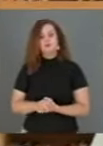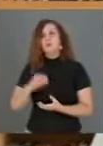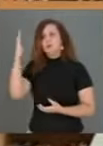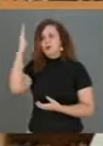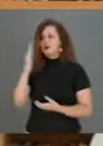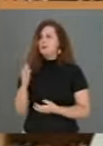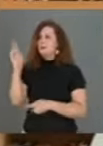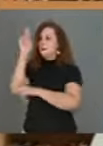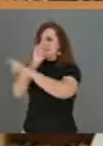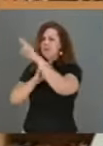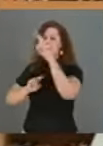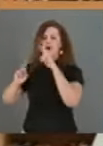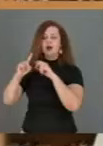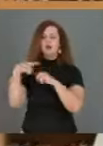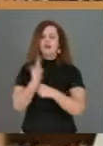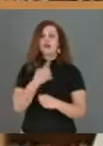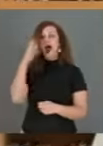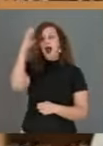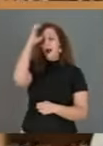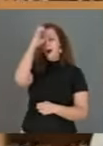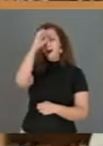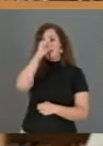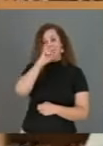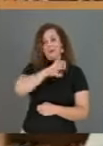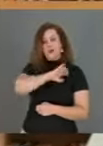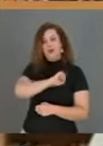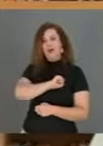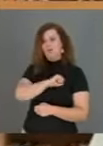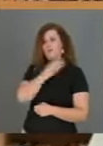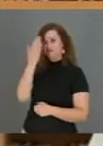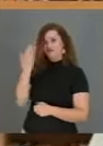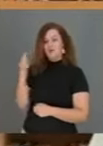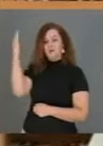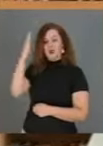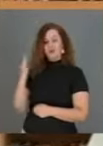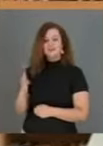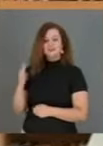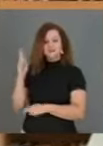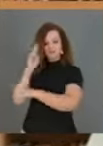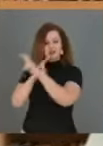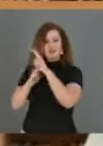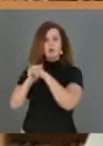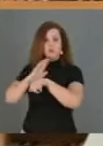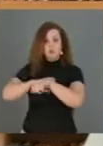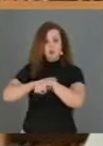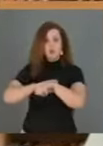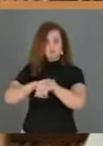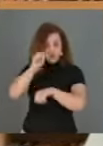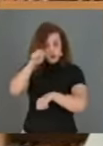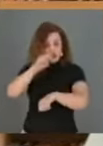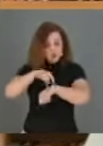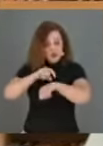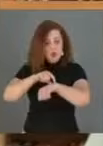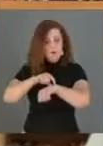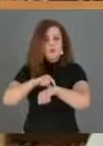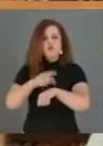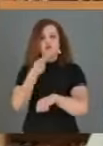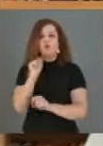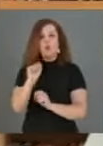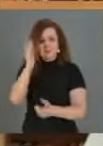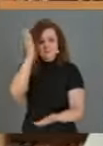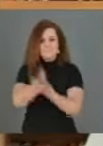todos nós aprendemos a amar. O tempo, sim, é tempo, é tempo de dizer basta,